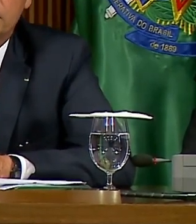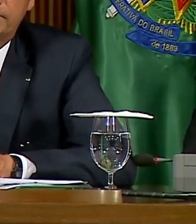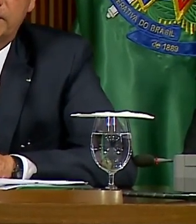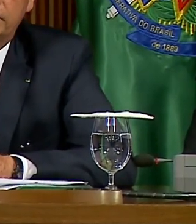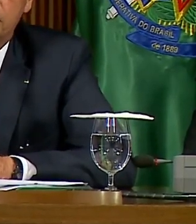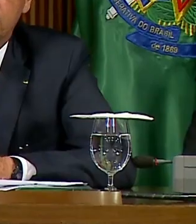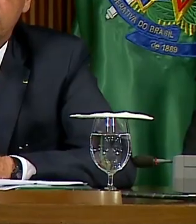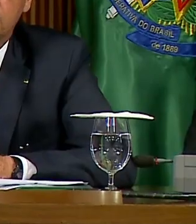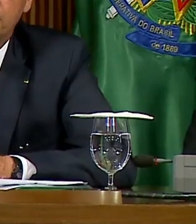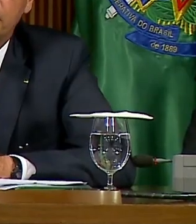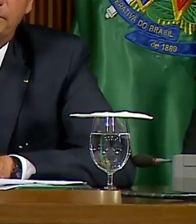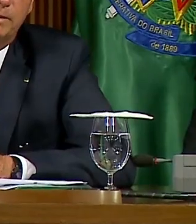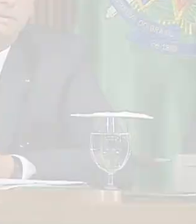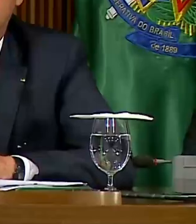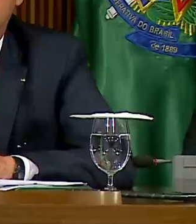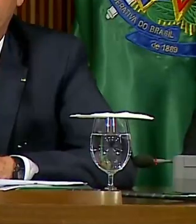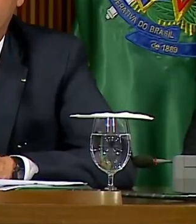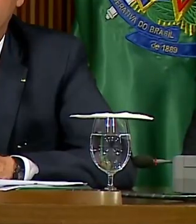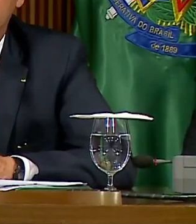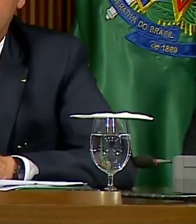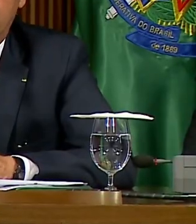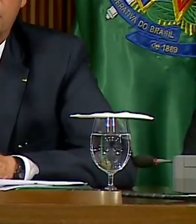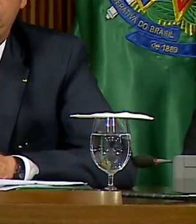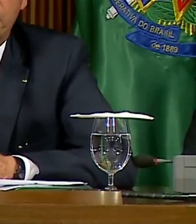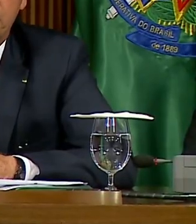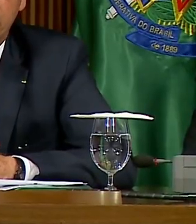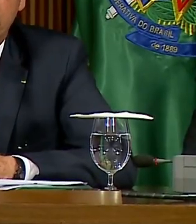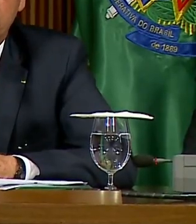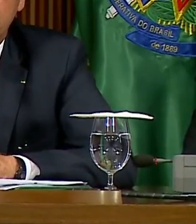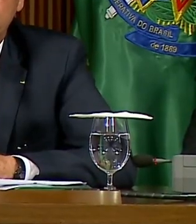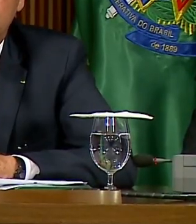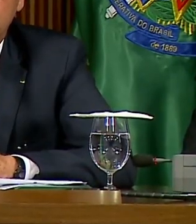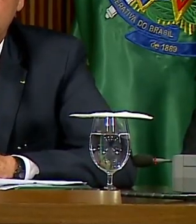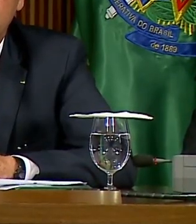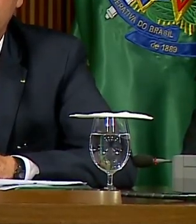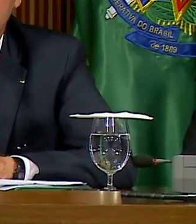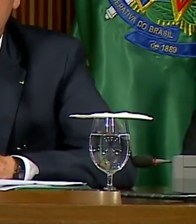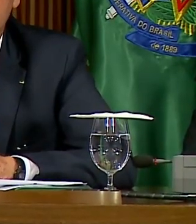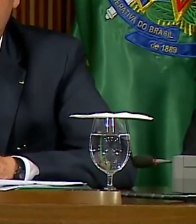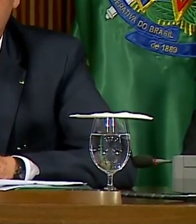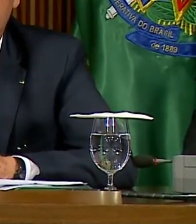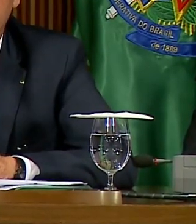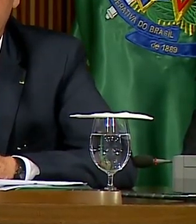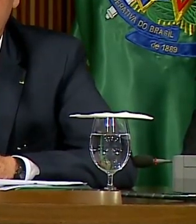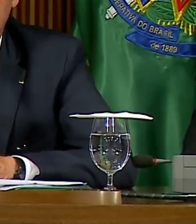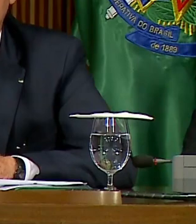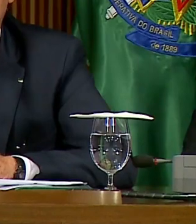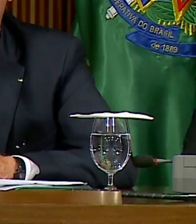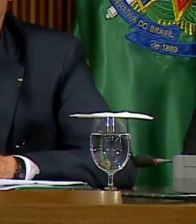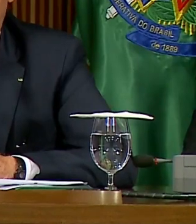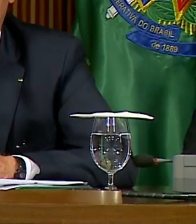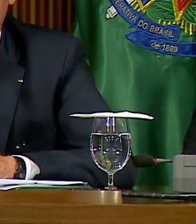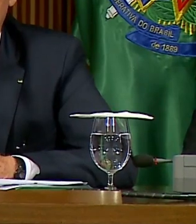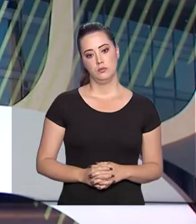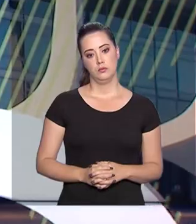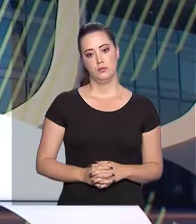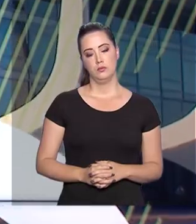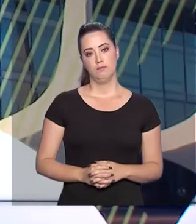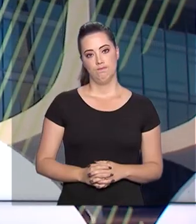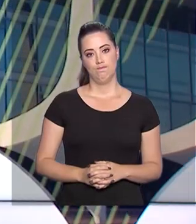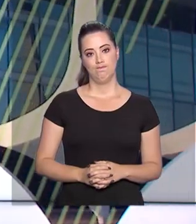o custo, levando-se em conta o PIB. Então, o trabalho de vocês aqui no PP é extremamente importante. Eu acredito que agora o PP está no lugar certo.